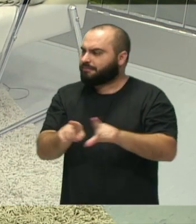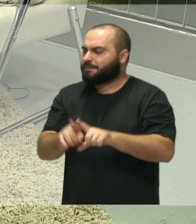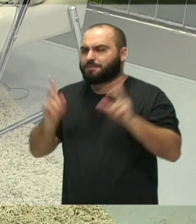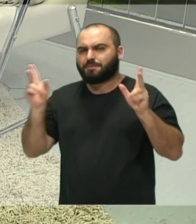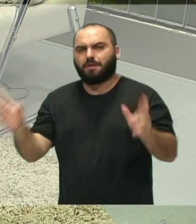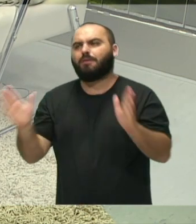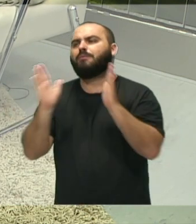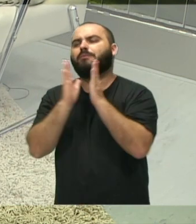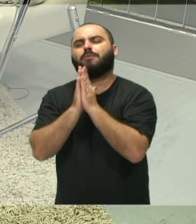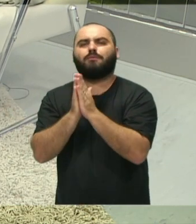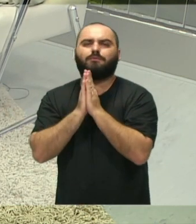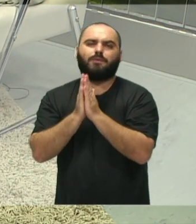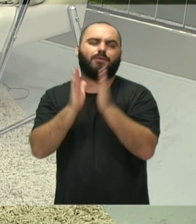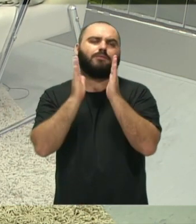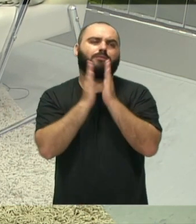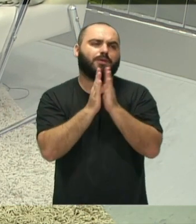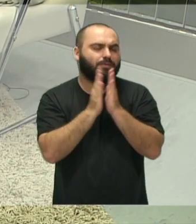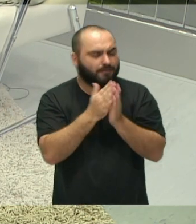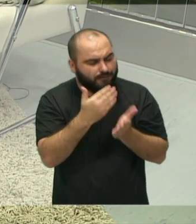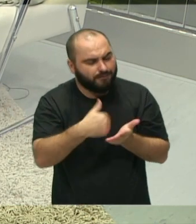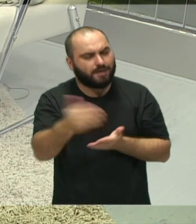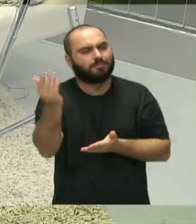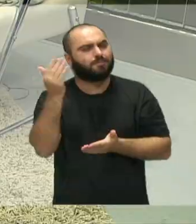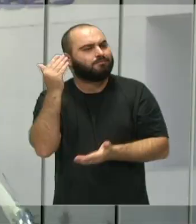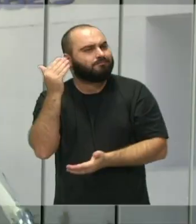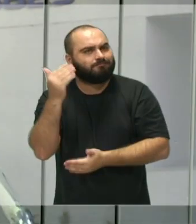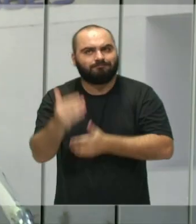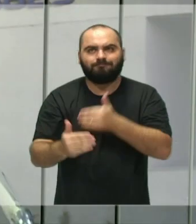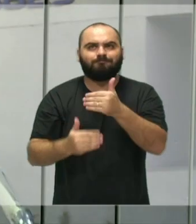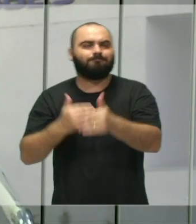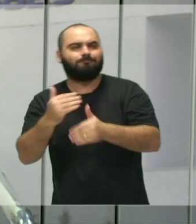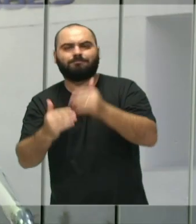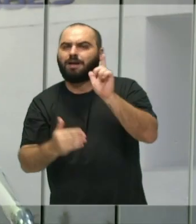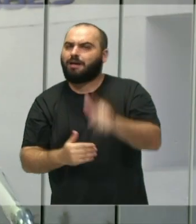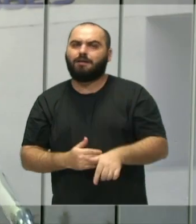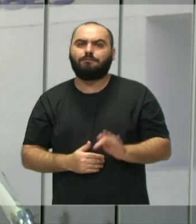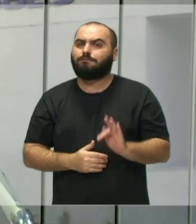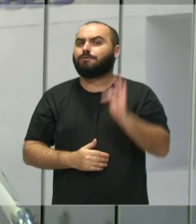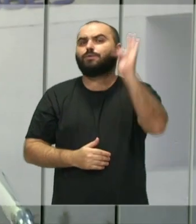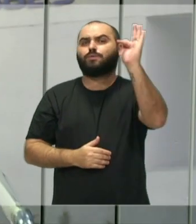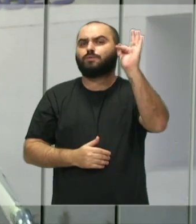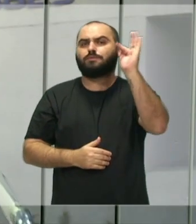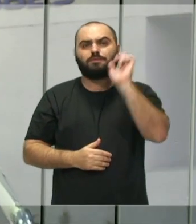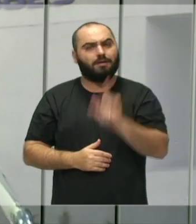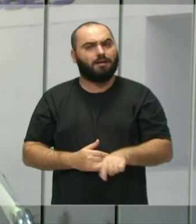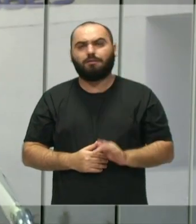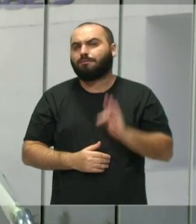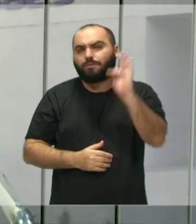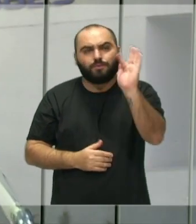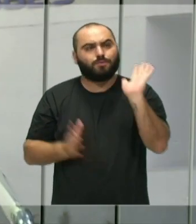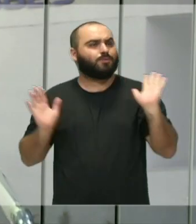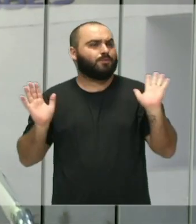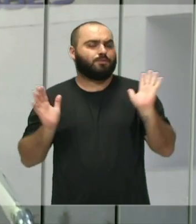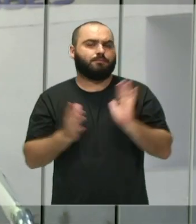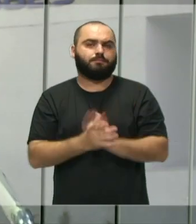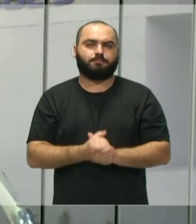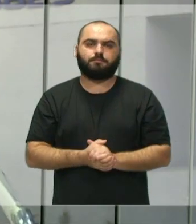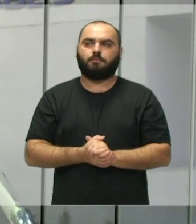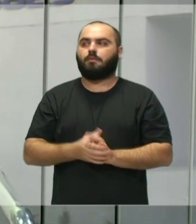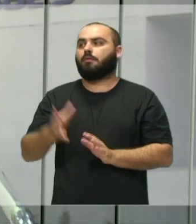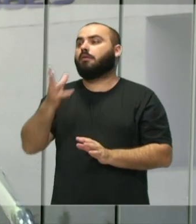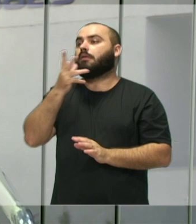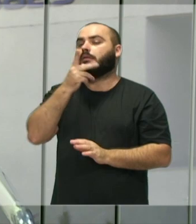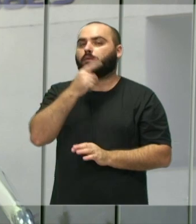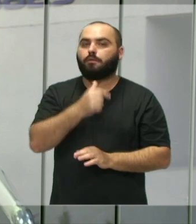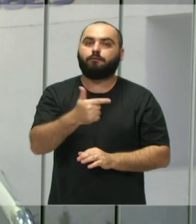Vamos tomar frente disso, vamos ser inovadores. É o futuro, não adianta. É o futuro. E, enfim, demoraram